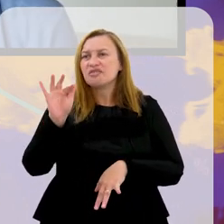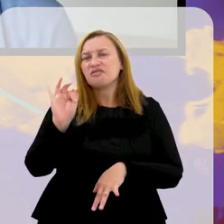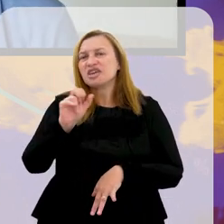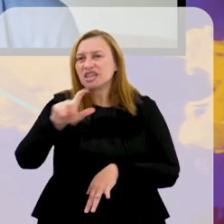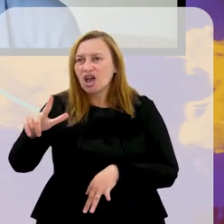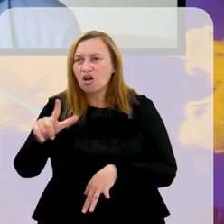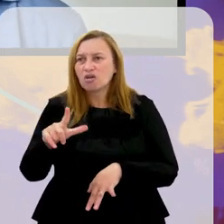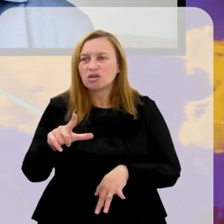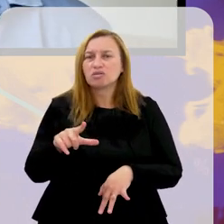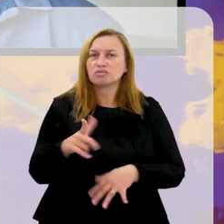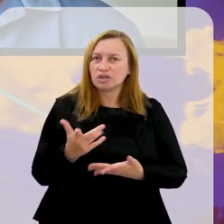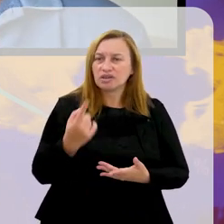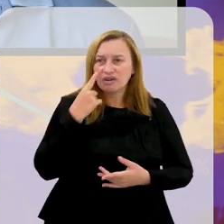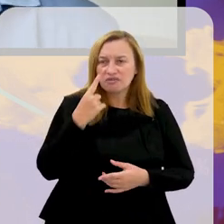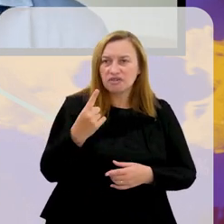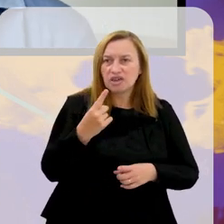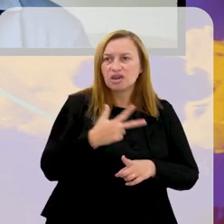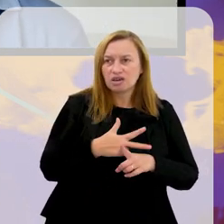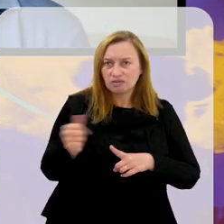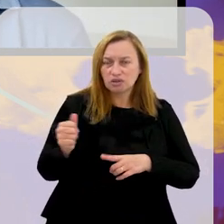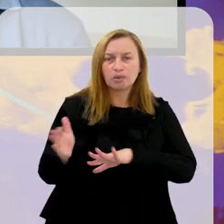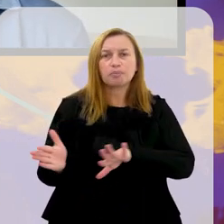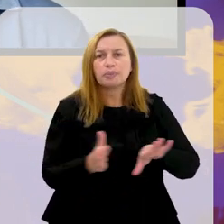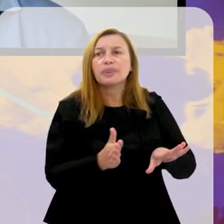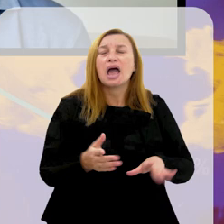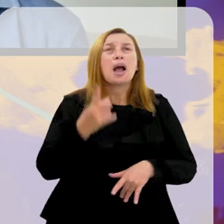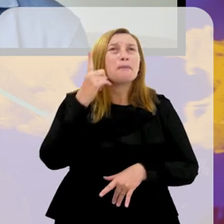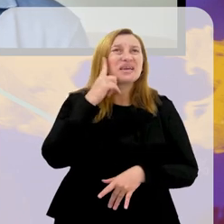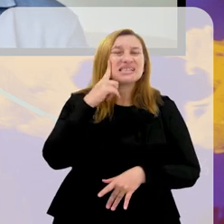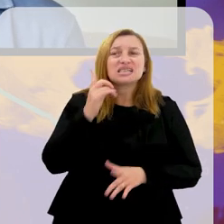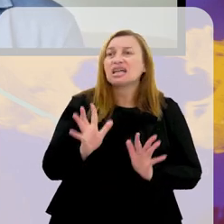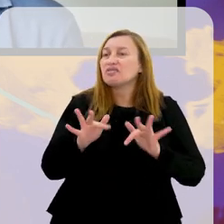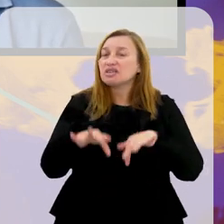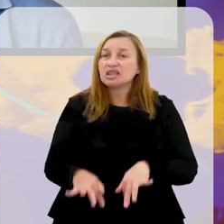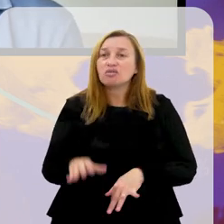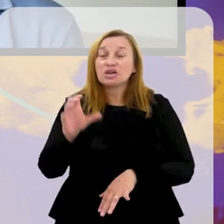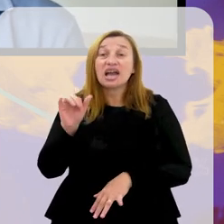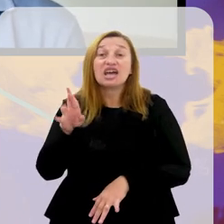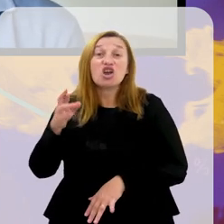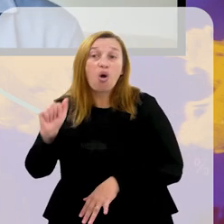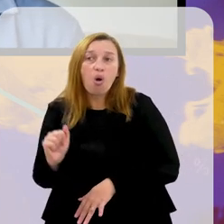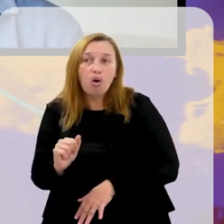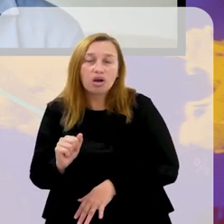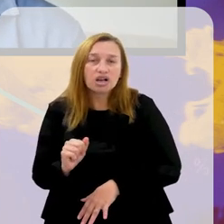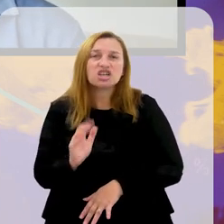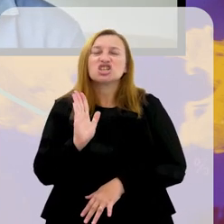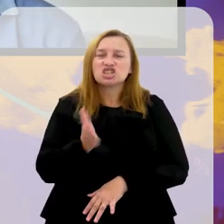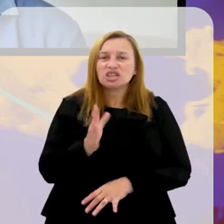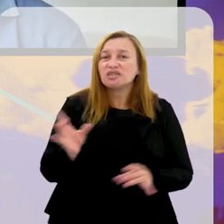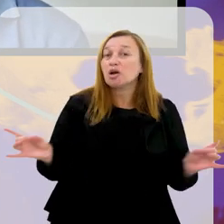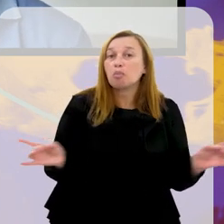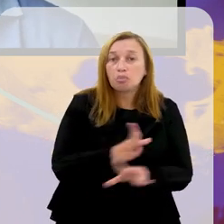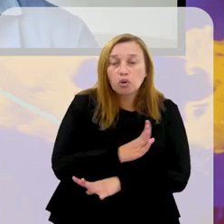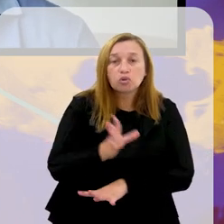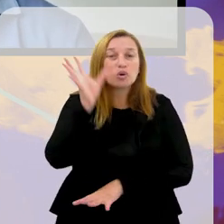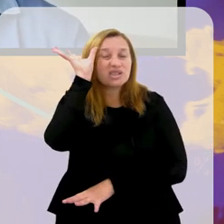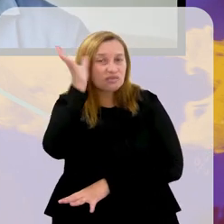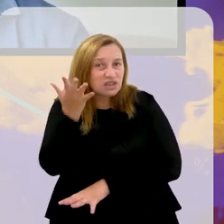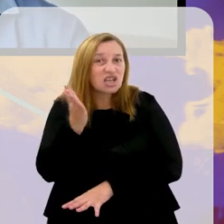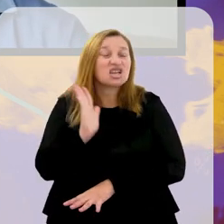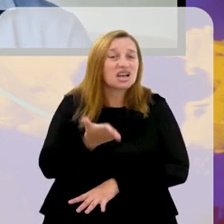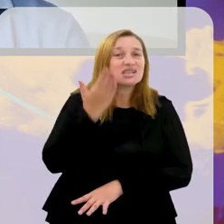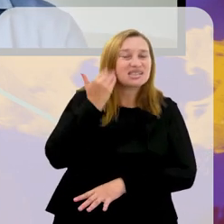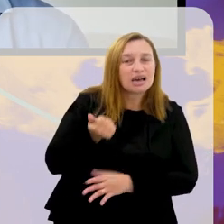do quadrangular que vai decidir o campeonato. Exato. A gente está pensando nas finais do Campeonato Carioca. A gente já devia estar com isso aí pronto,